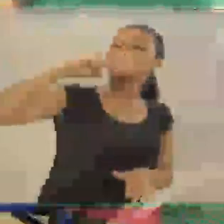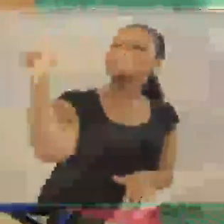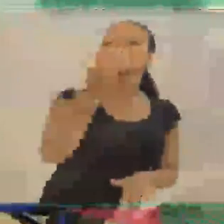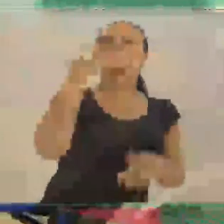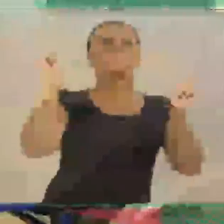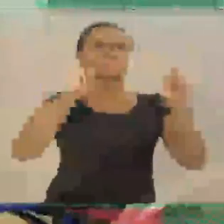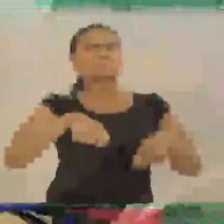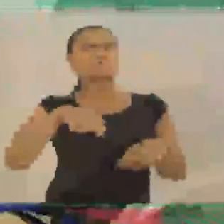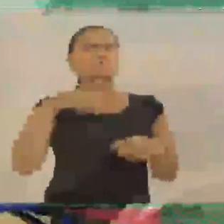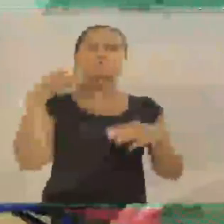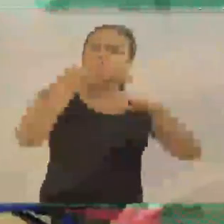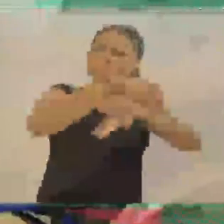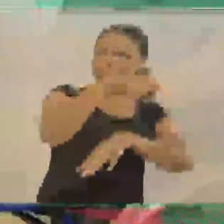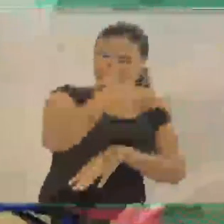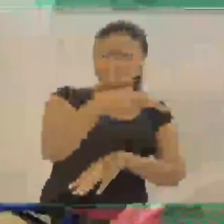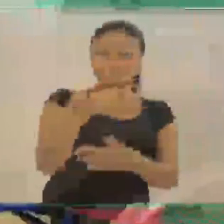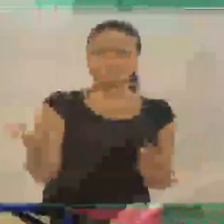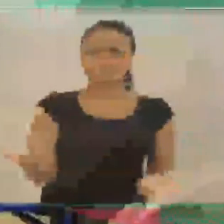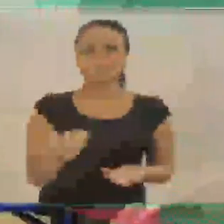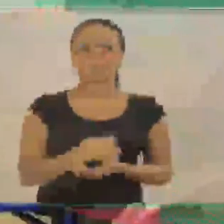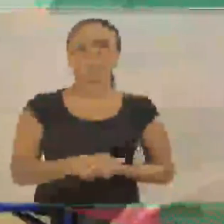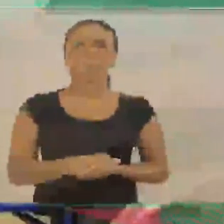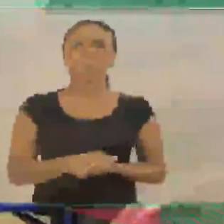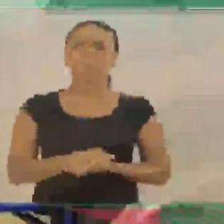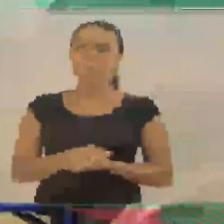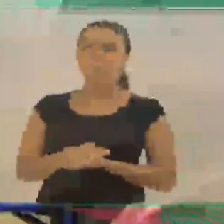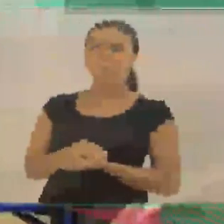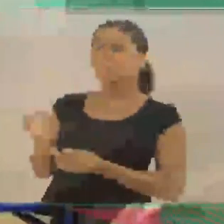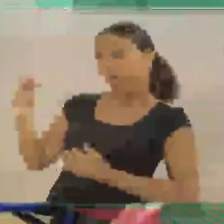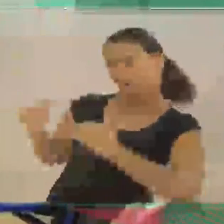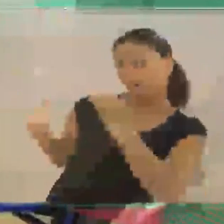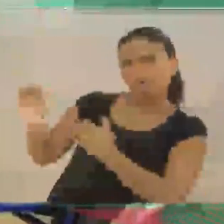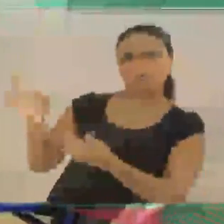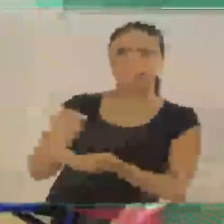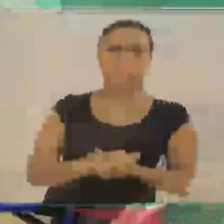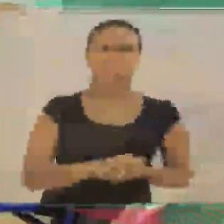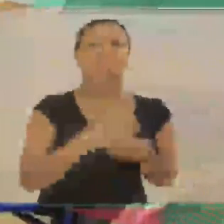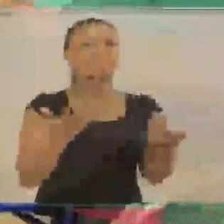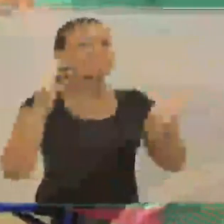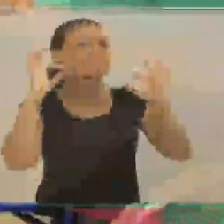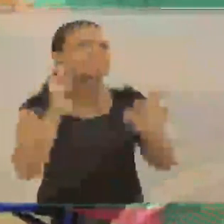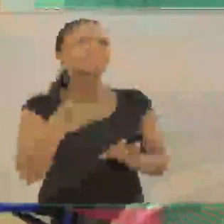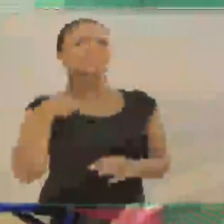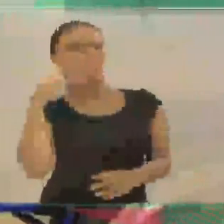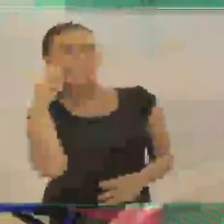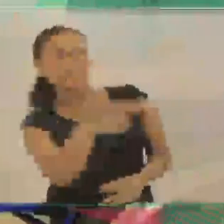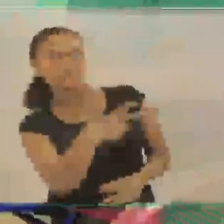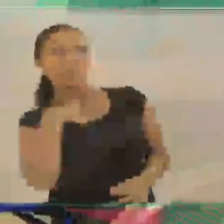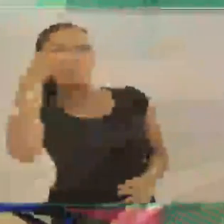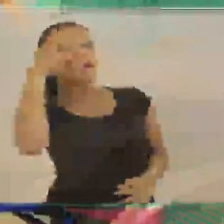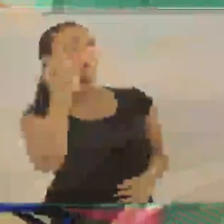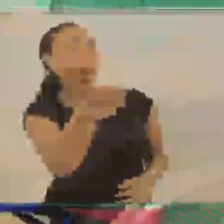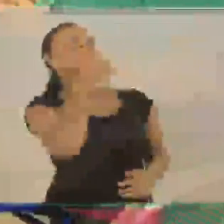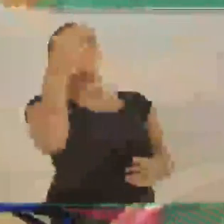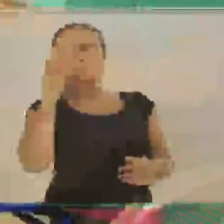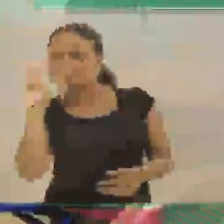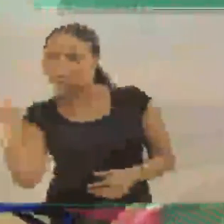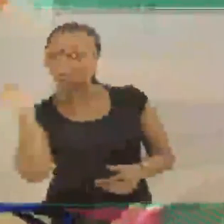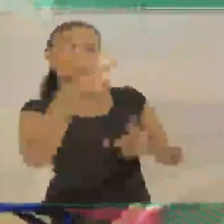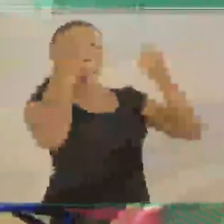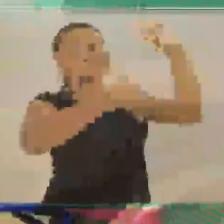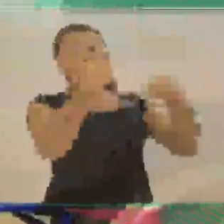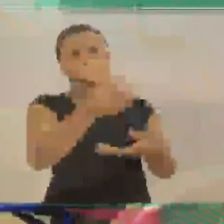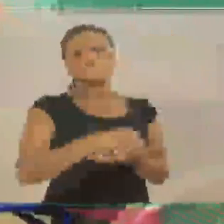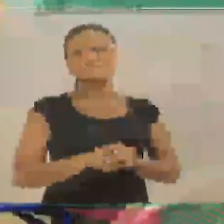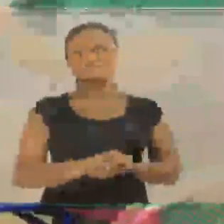dicas importantíssimas pra poder pegar a mãe do neve. Exatamente. E eu acho que, sabe, vamos dar uma